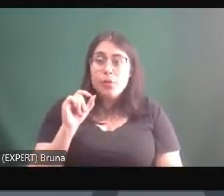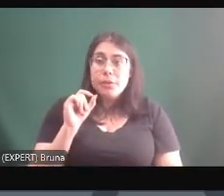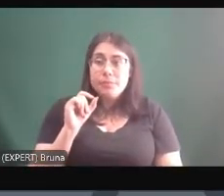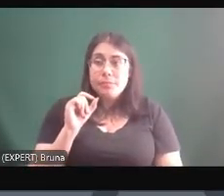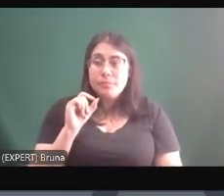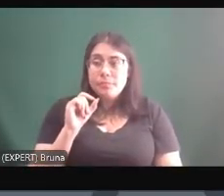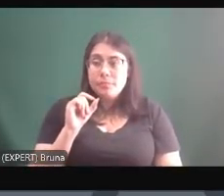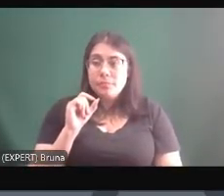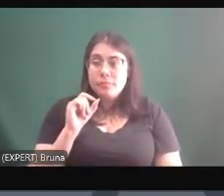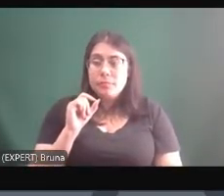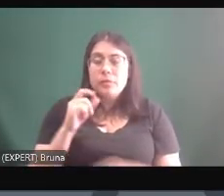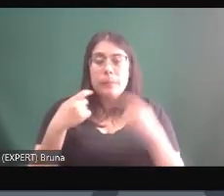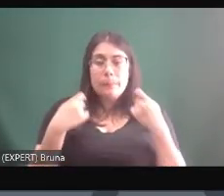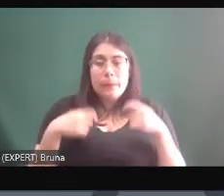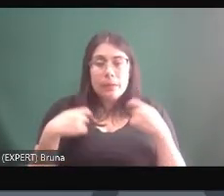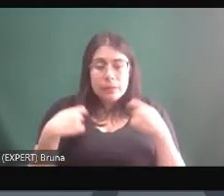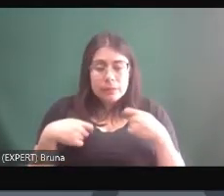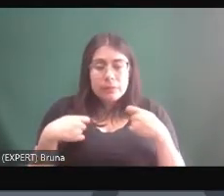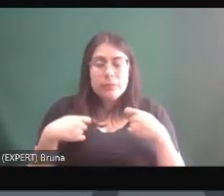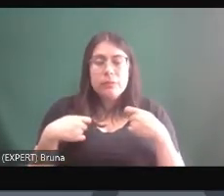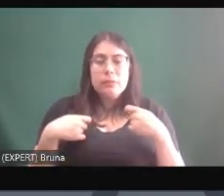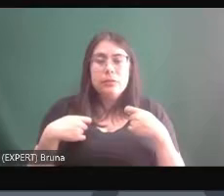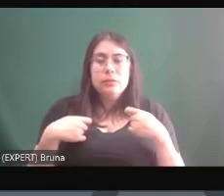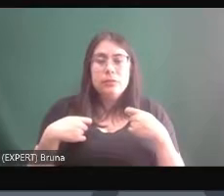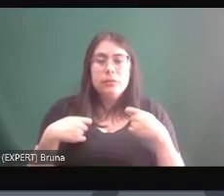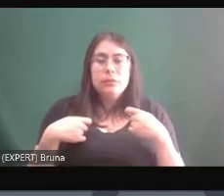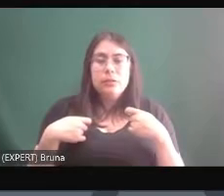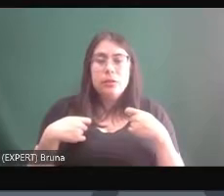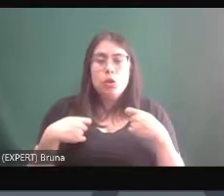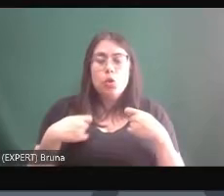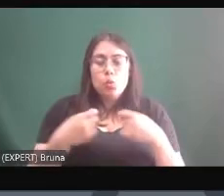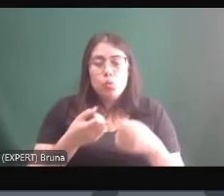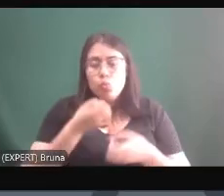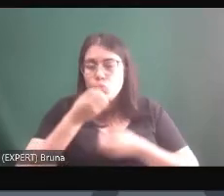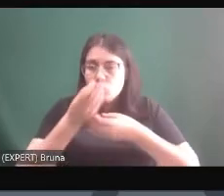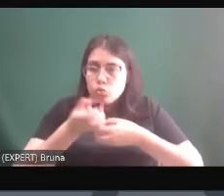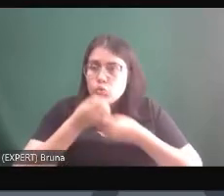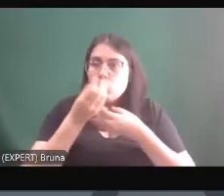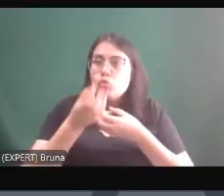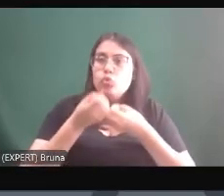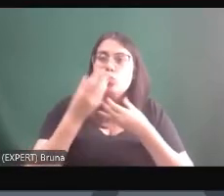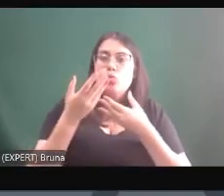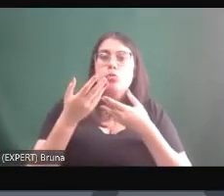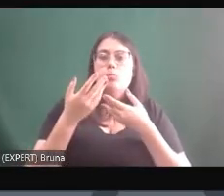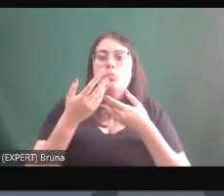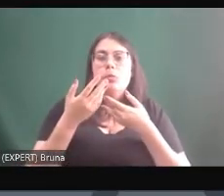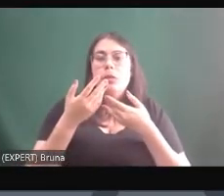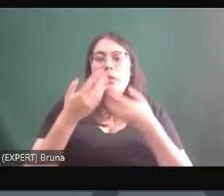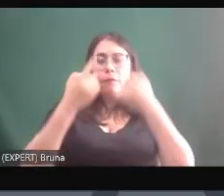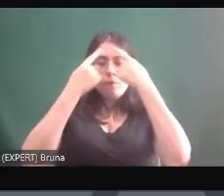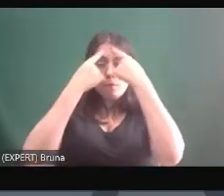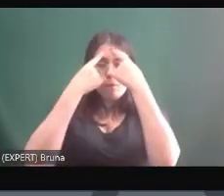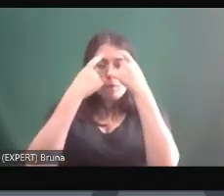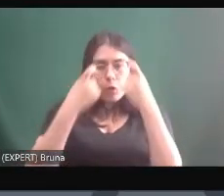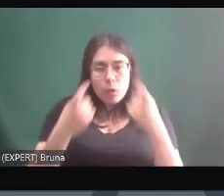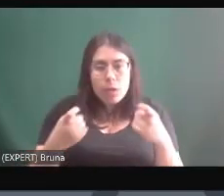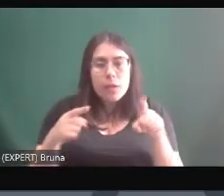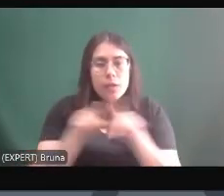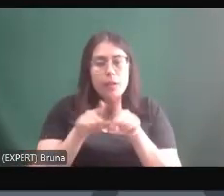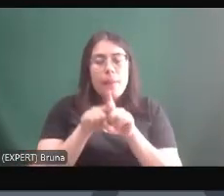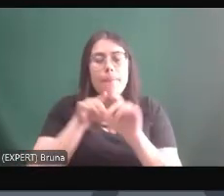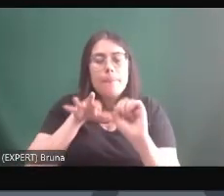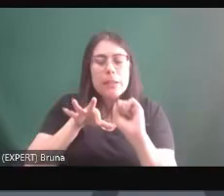a necessidade de ter um discurso progressista da violência e um discurso progressista da segurança pública